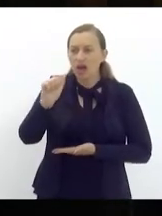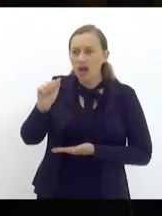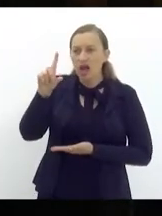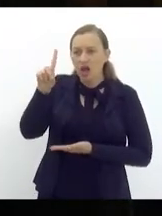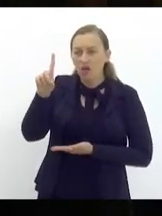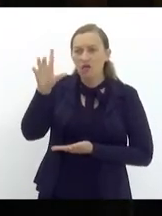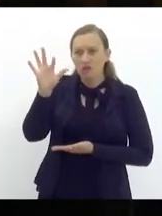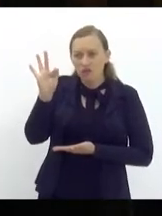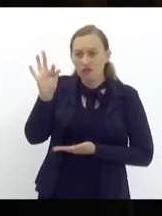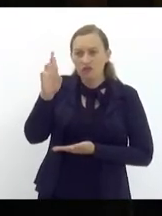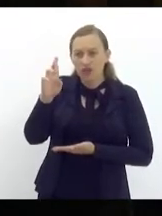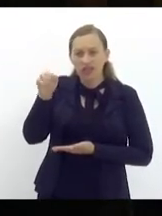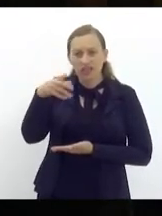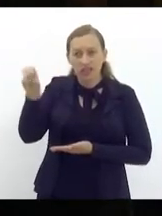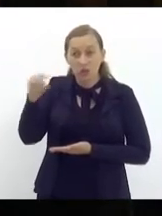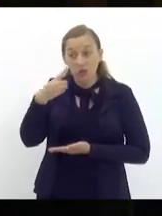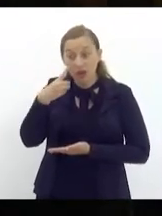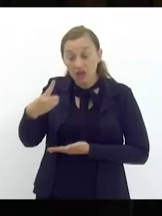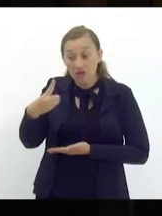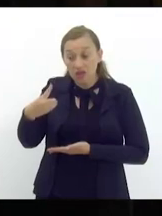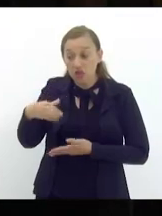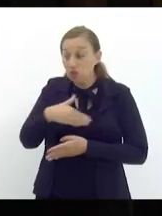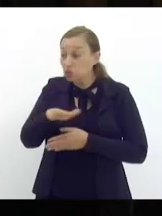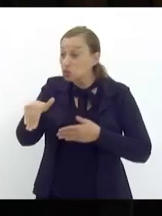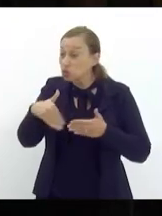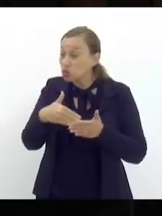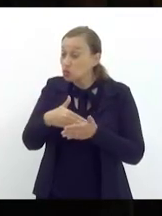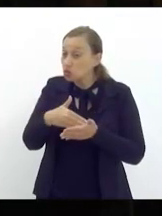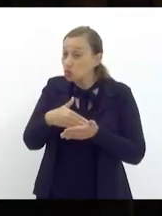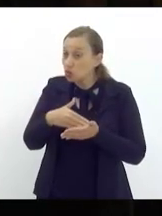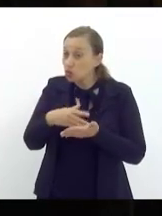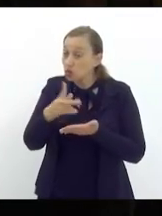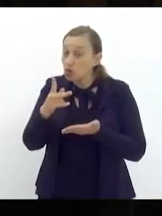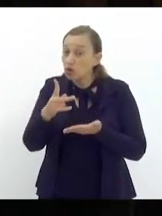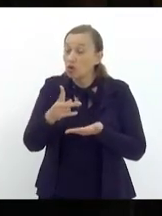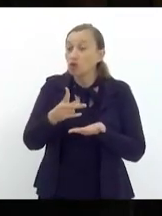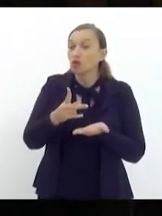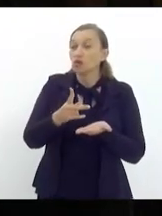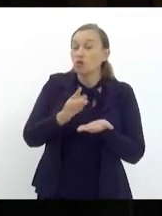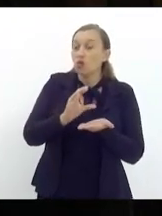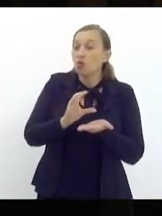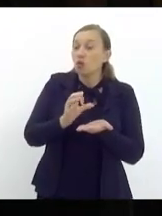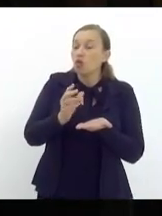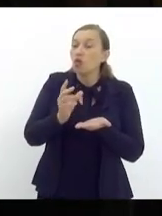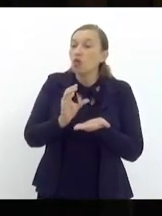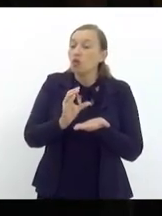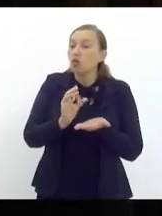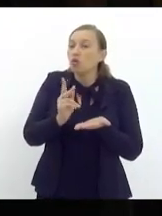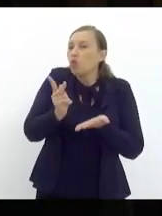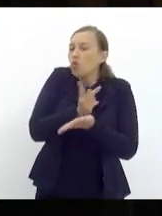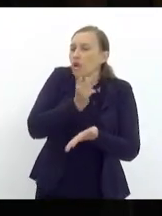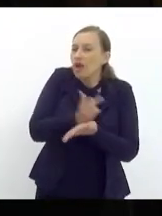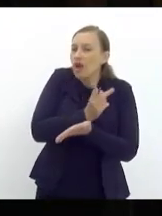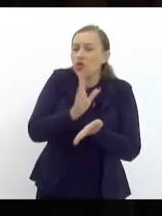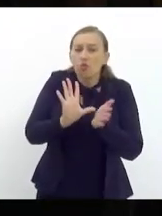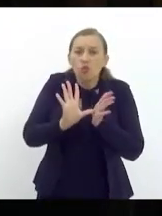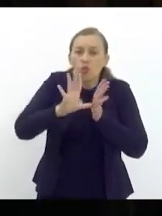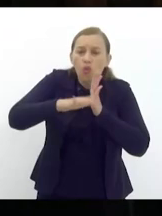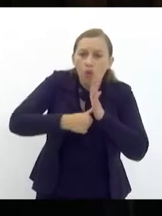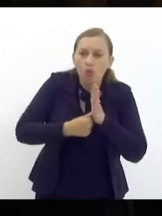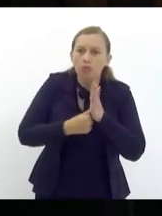para que se apure todo esse desvio de dinheiro que vem acontecendo no município de Itaperuna é